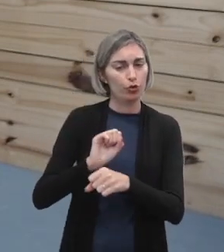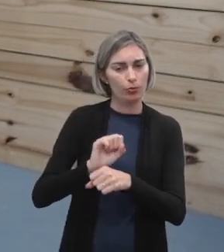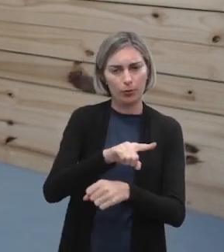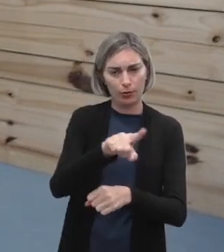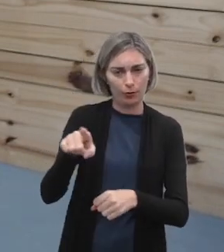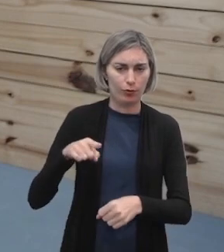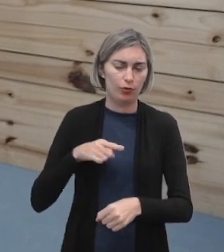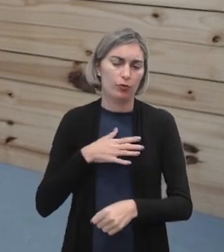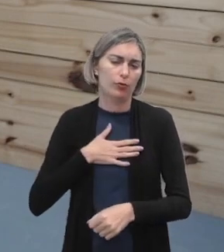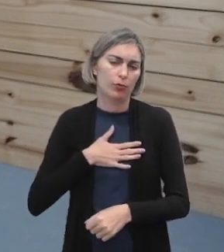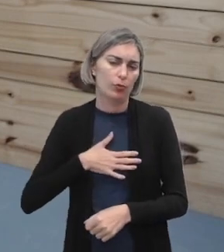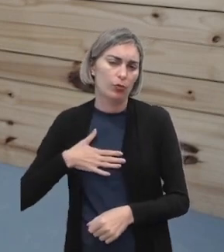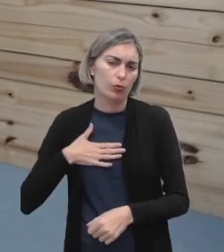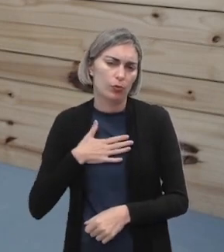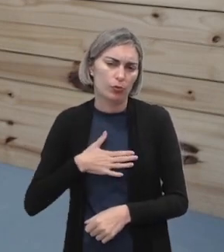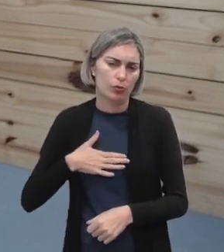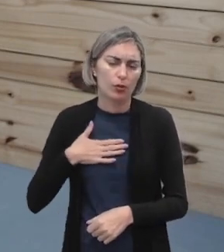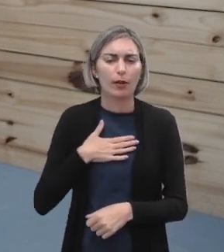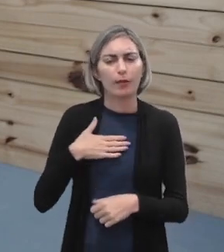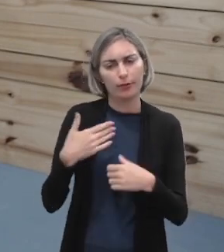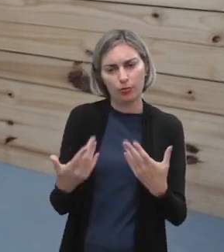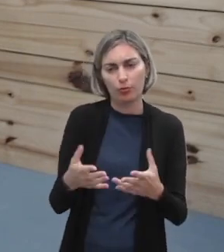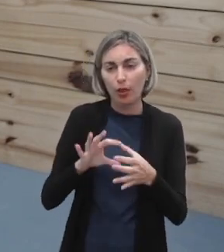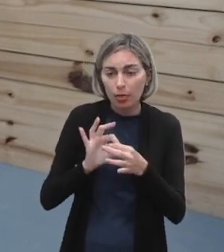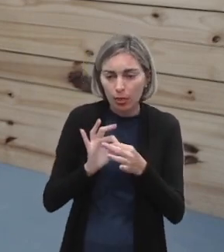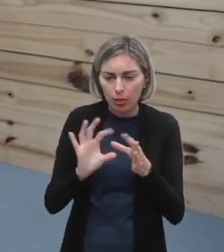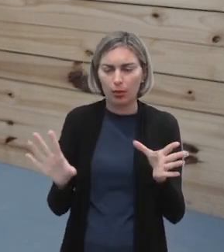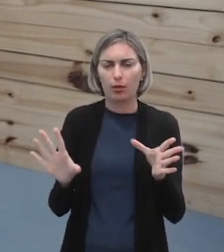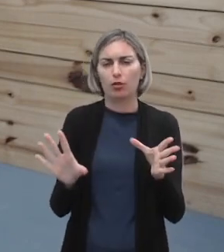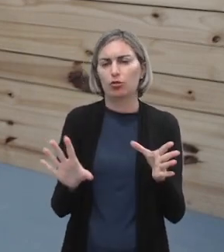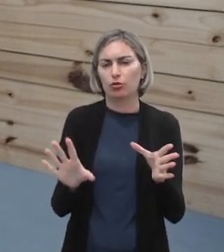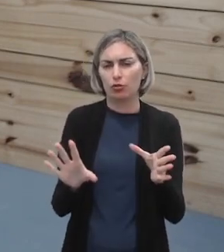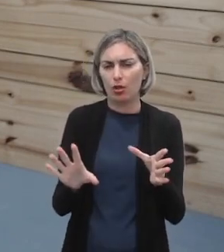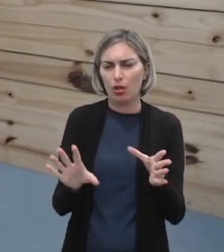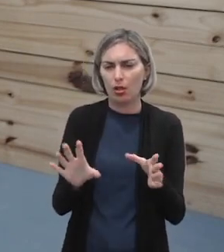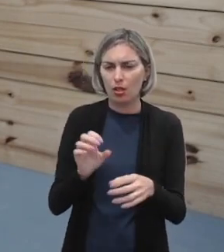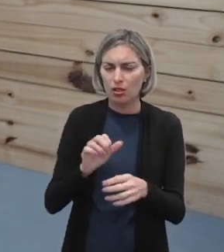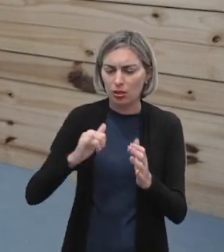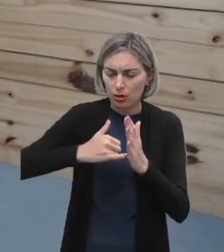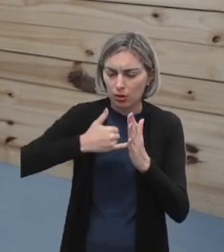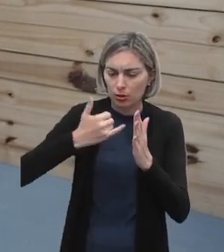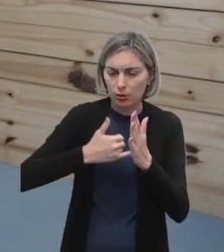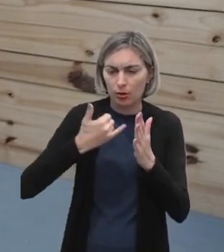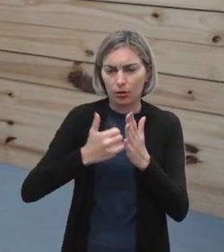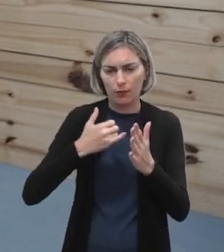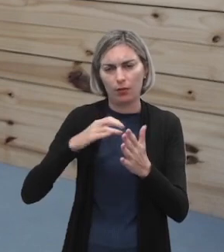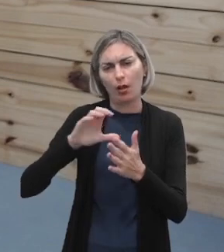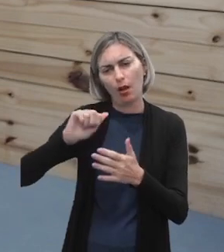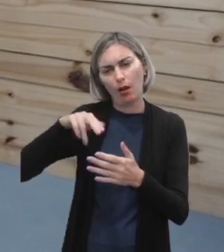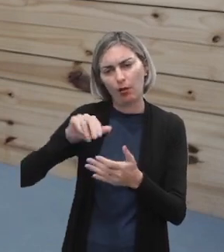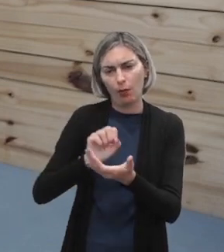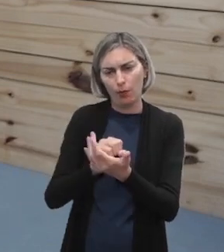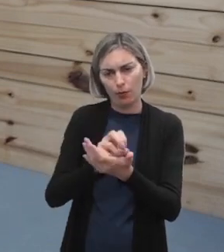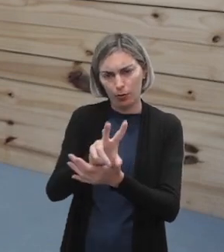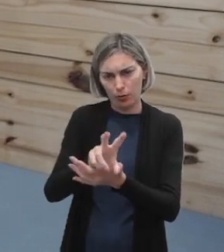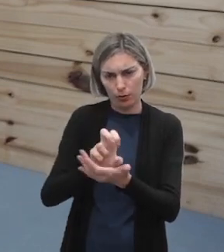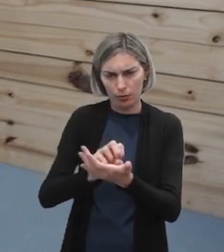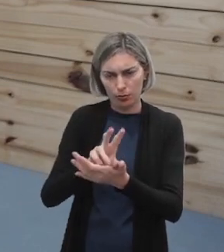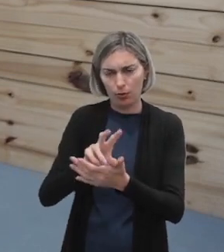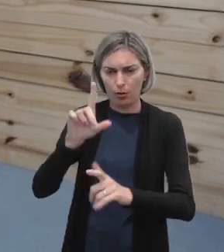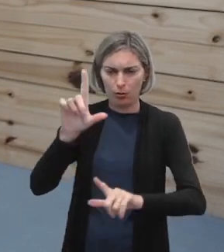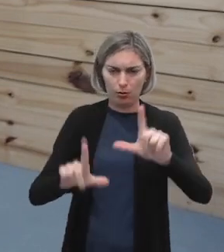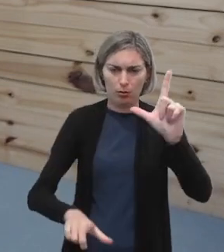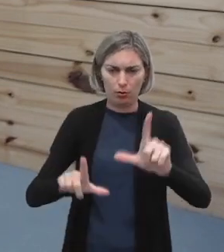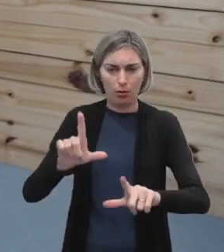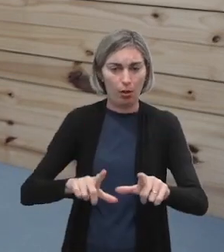que vocês tenham gostado. Não deixa de se inscrever no nosso canal Educa.pe.tv